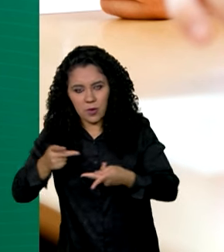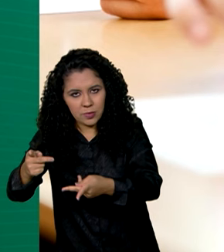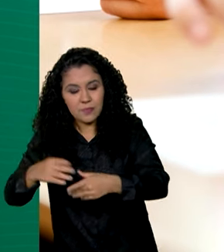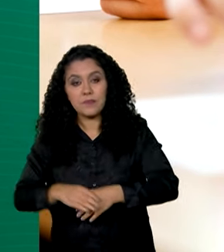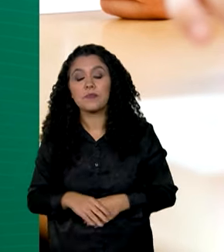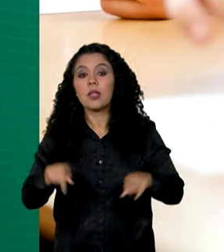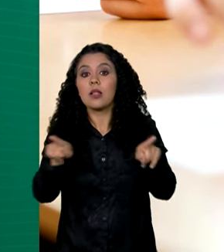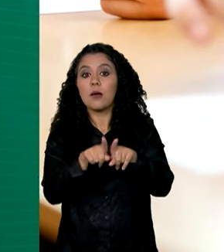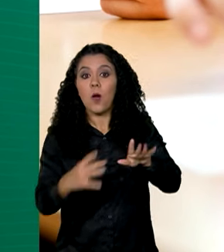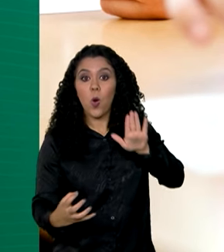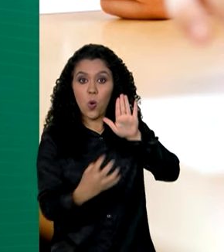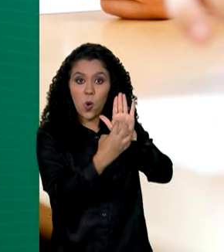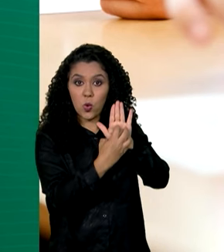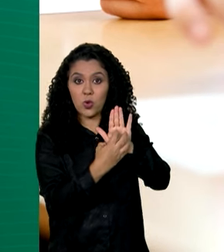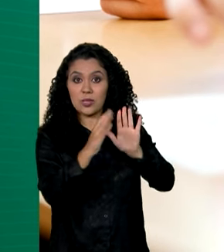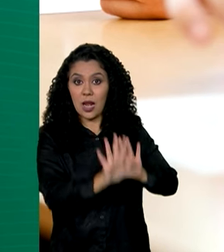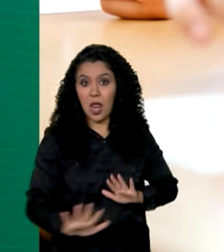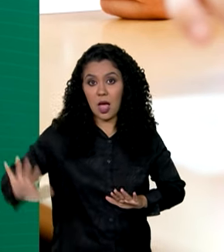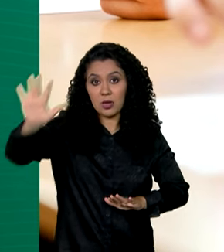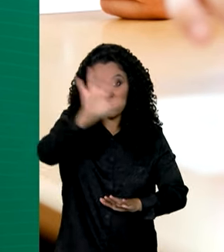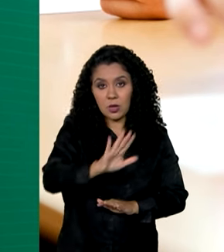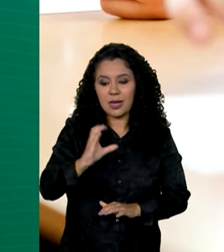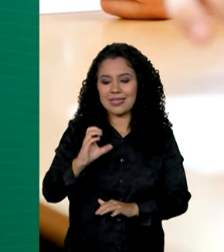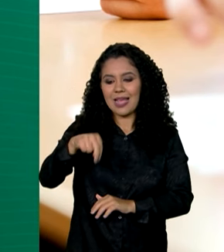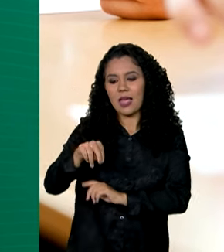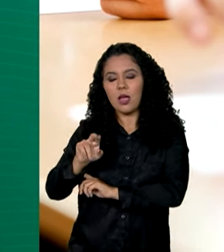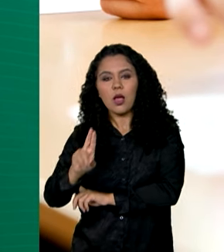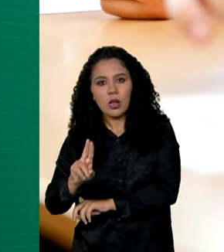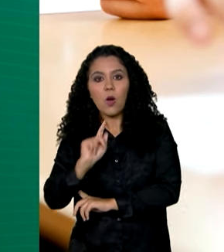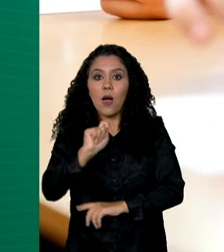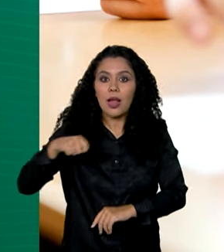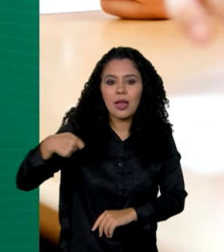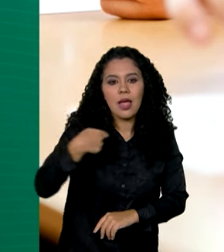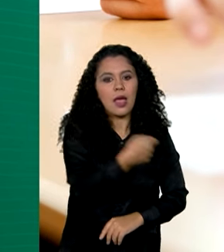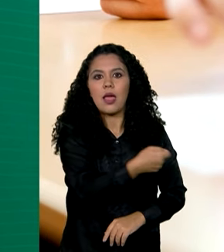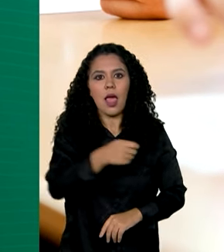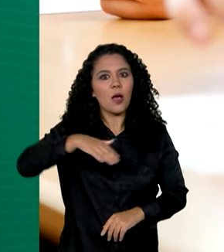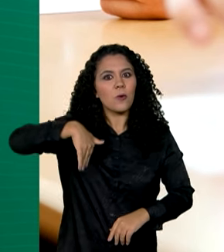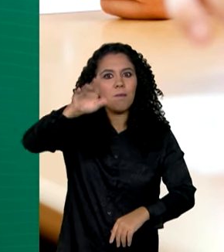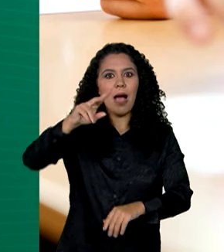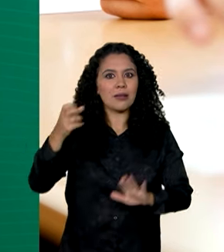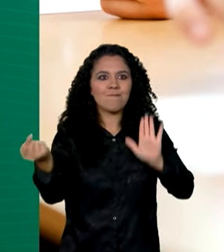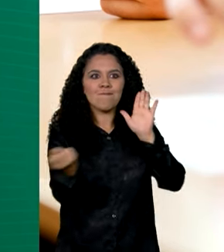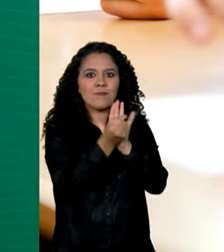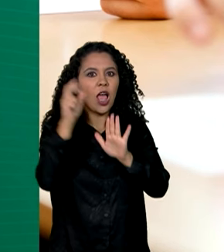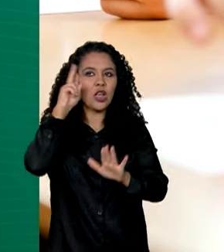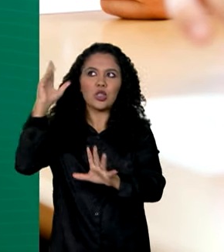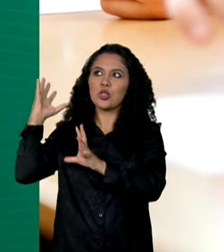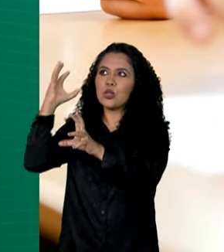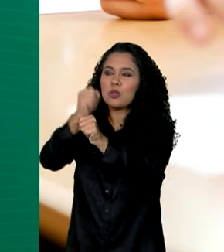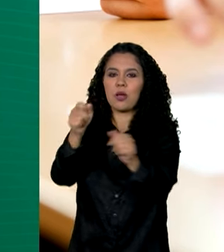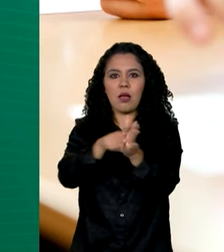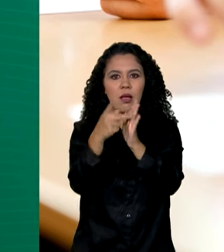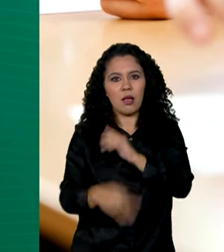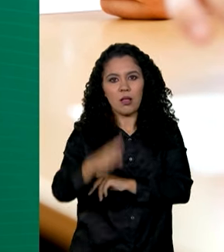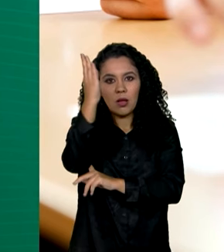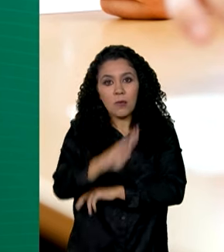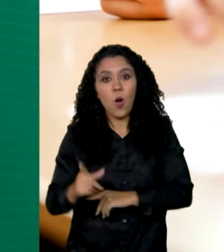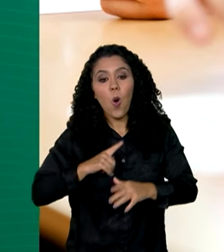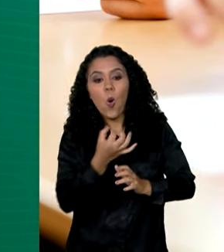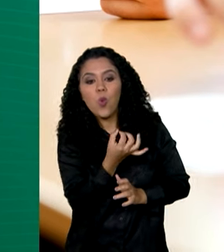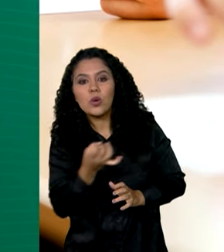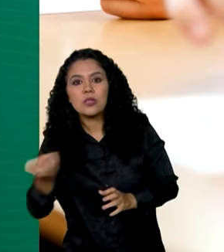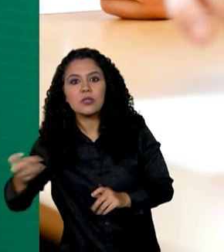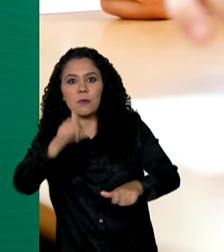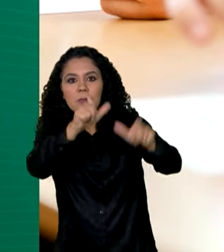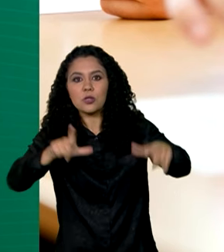O concurso nacional unificado está sendo considerado o maior da história, já que o número de confirmados